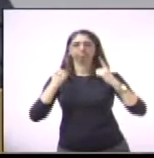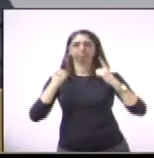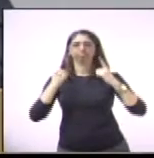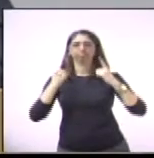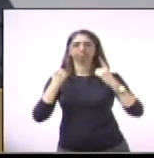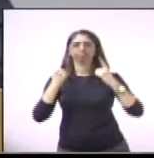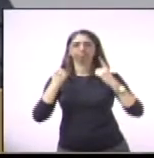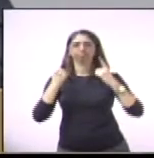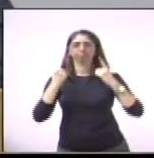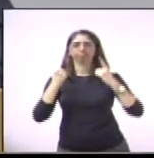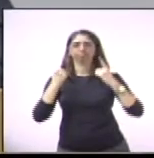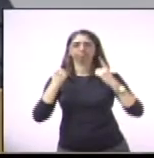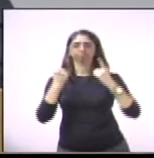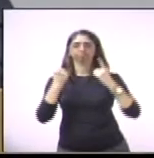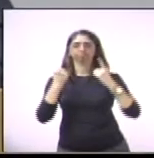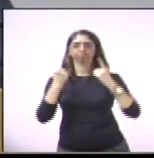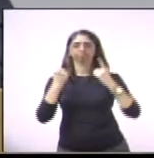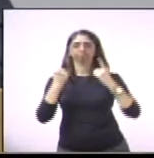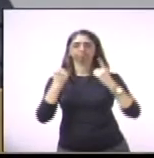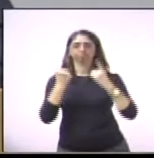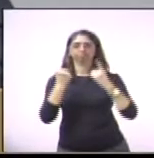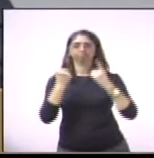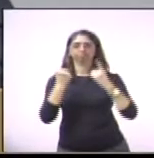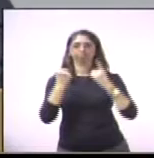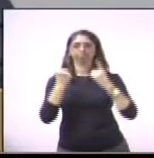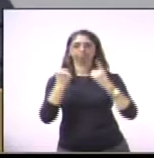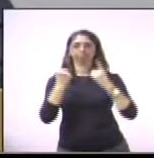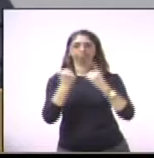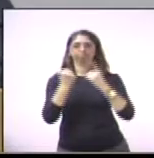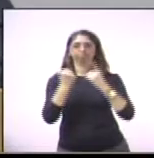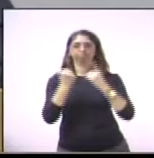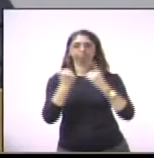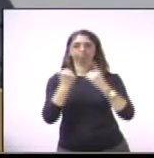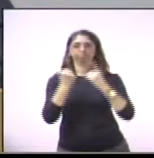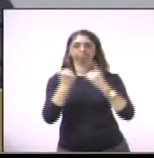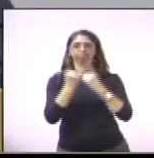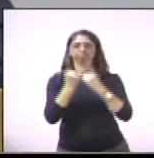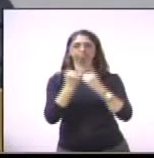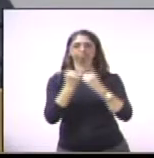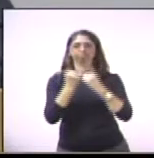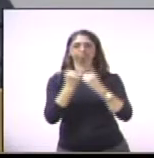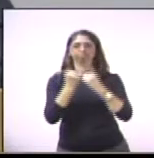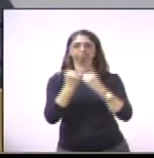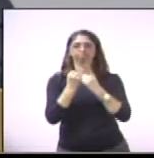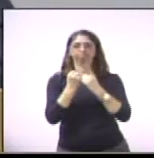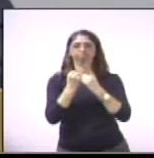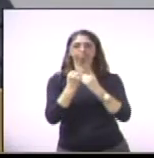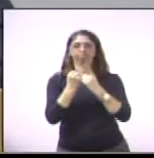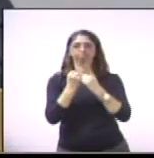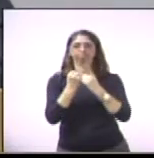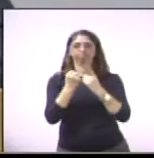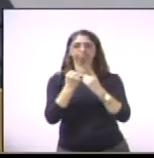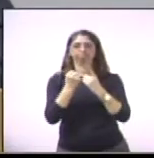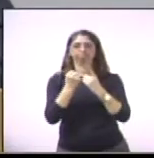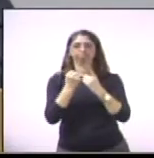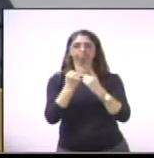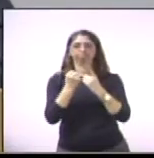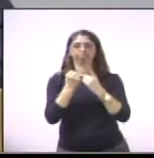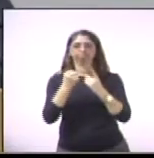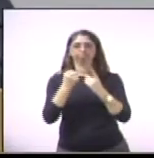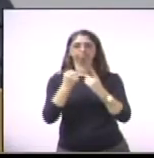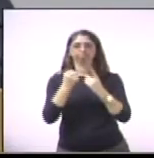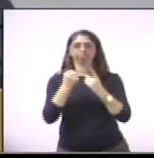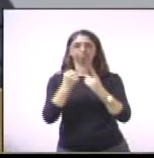e do senhor Cícero José Januário, presidente do PT Municipal. A palavra está livre. Os vereadores quiserem fazer